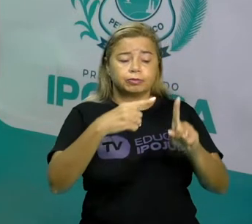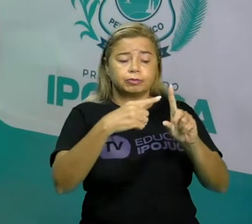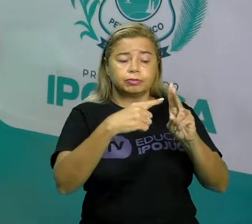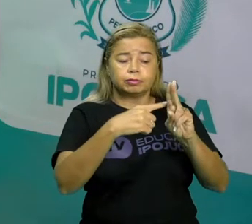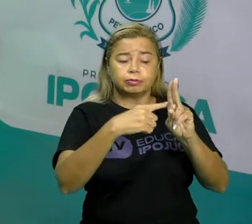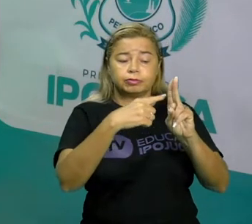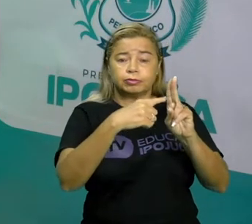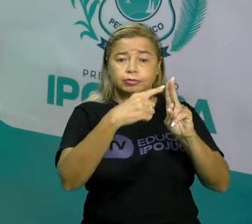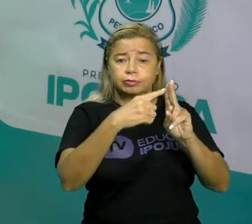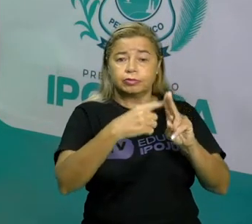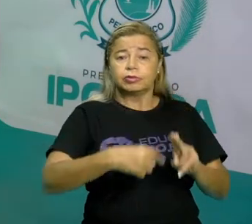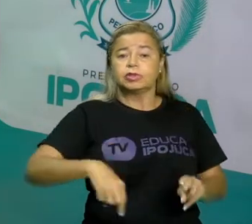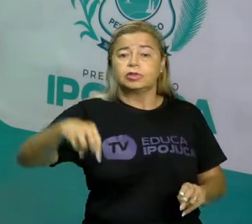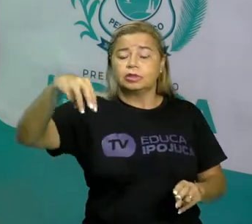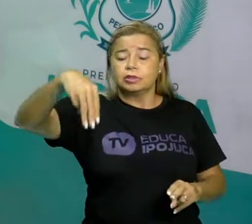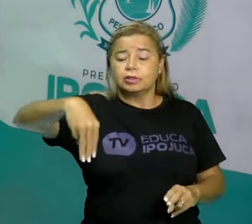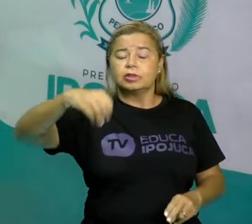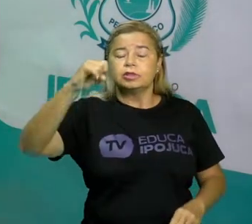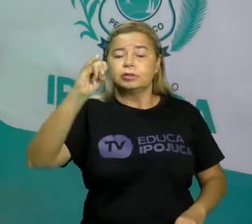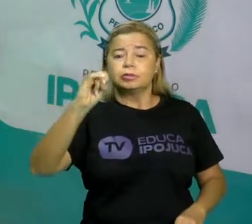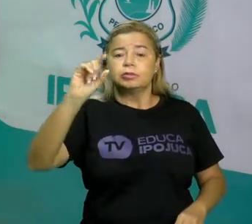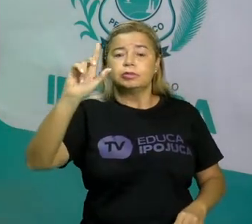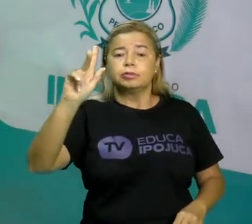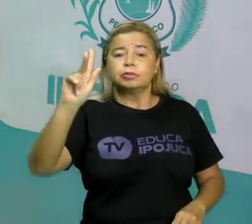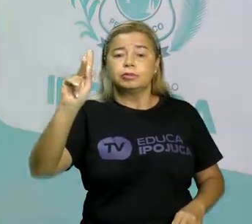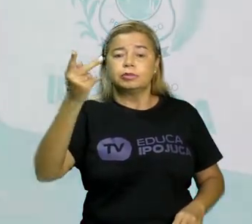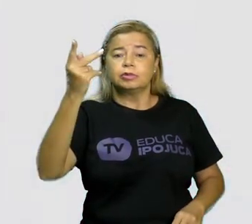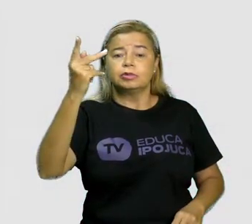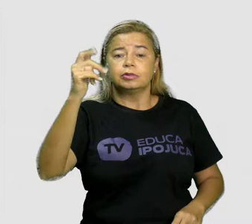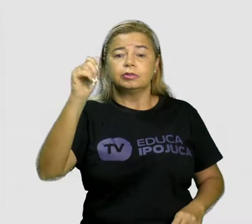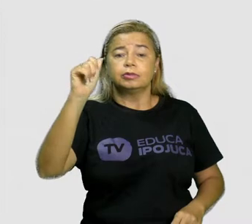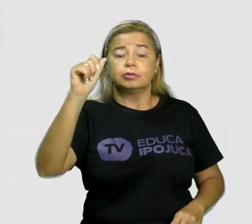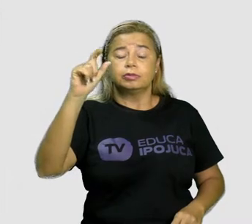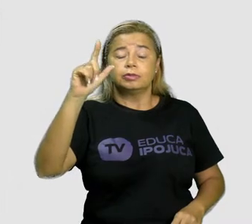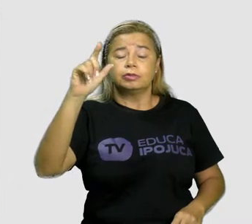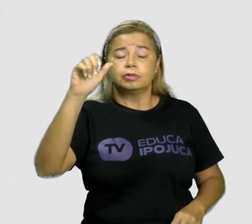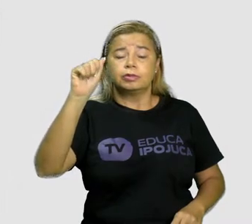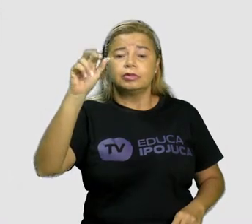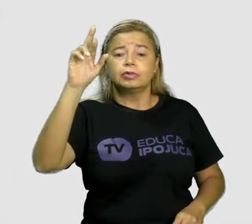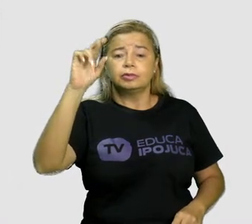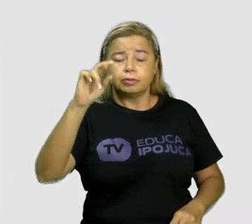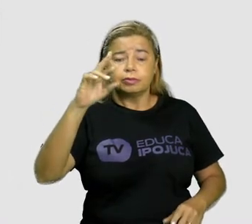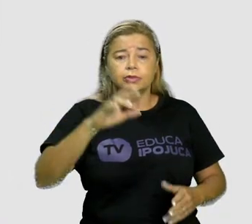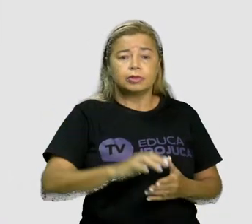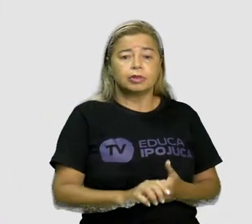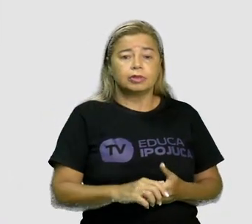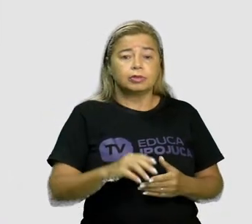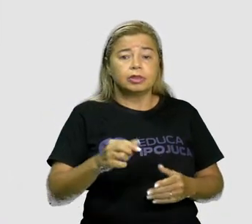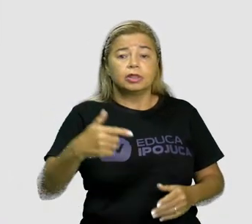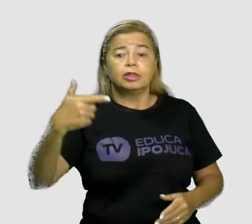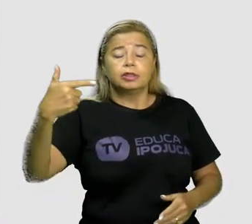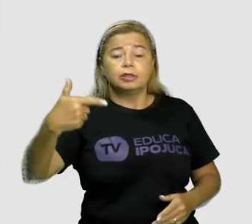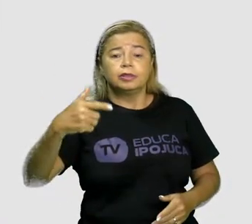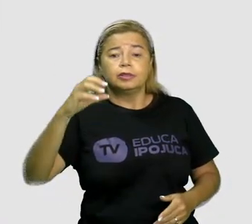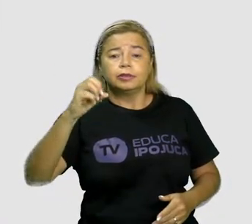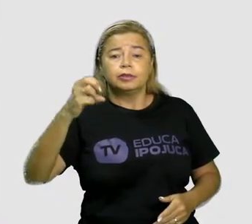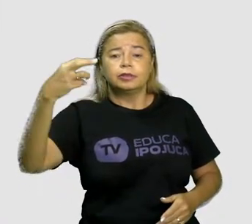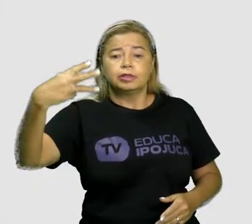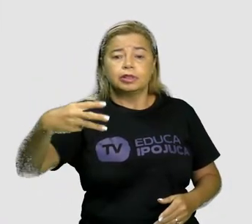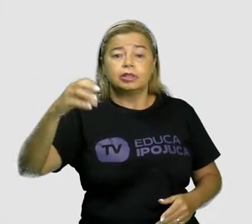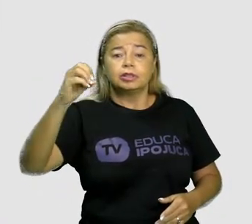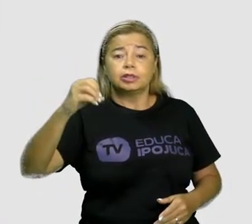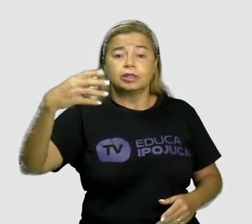três, e assim vai. Quando eu vou aqui para a dezena de milhar, eu tenho dez mil, vinte mil, trinta mil,